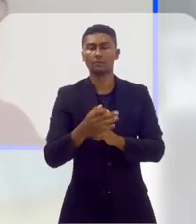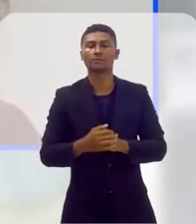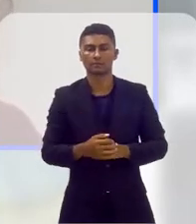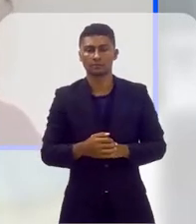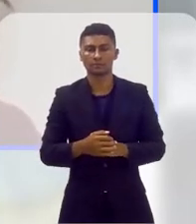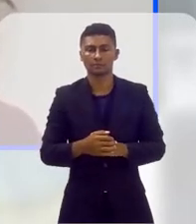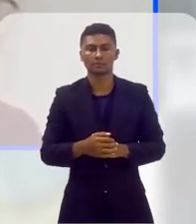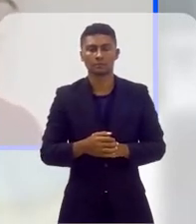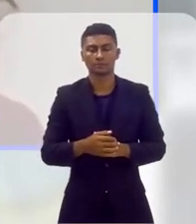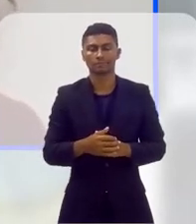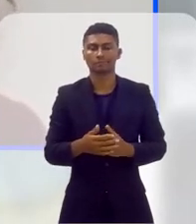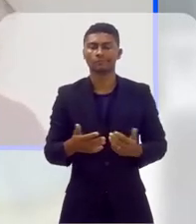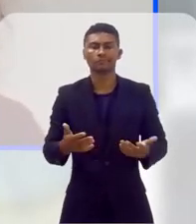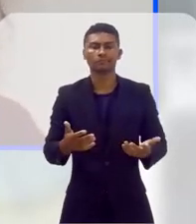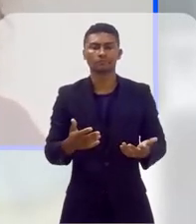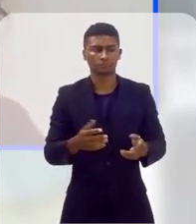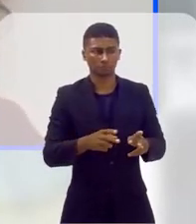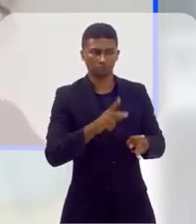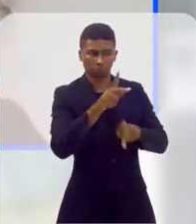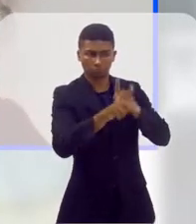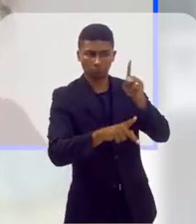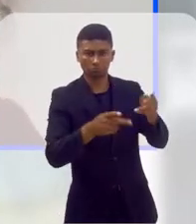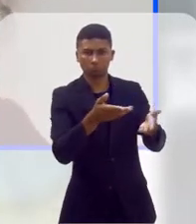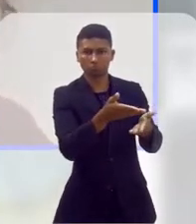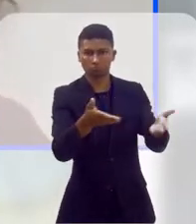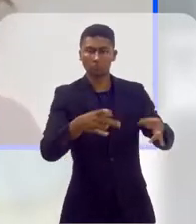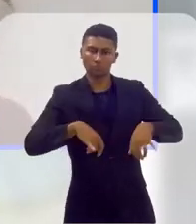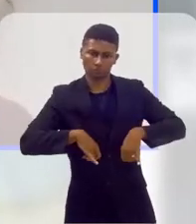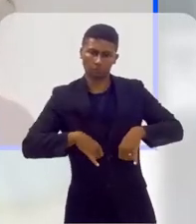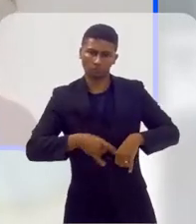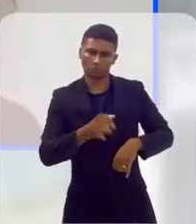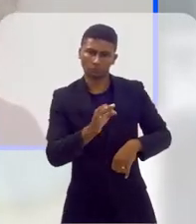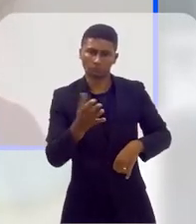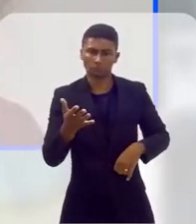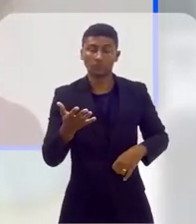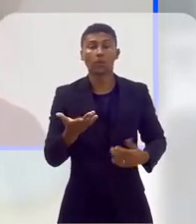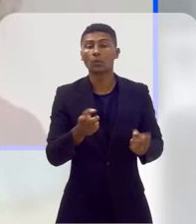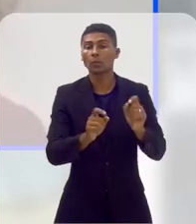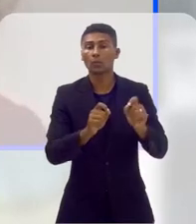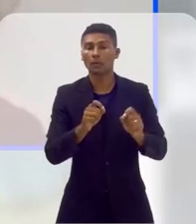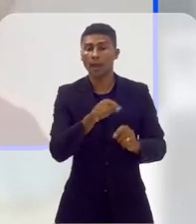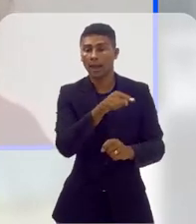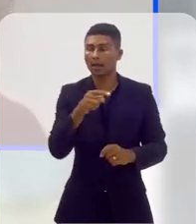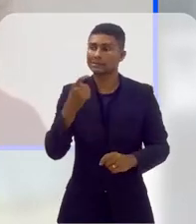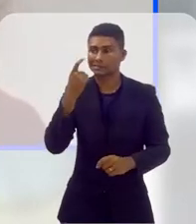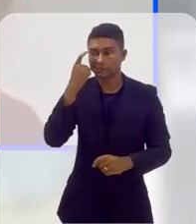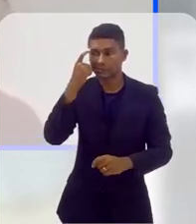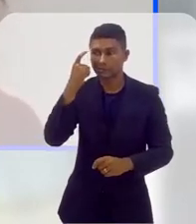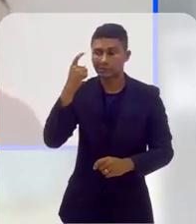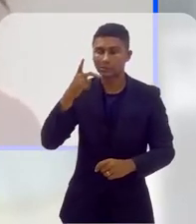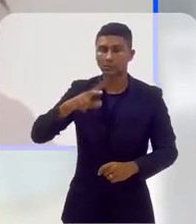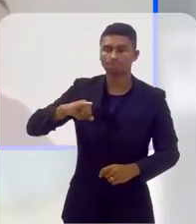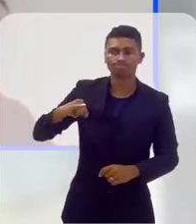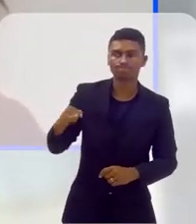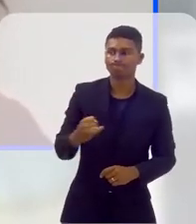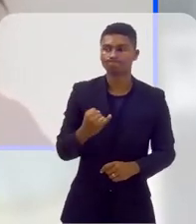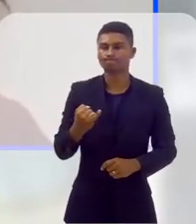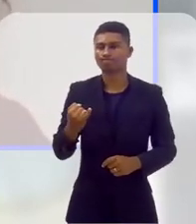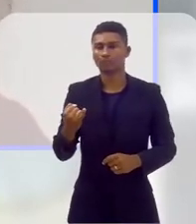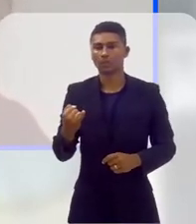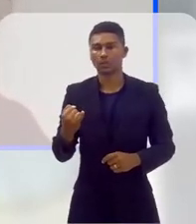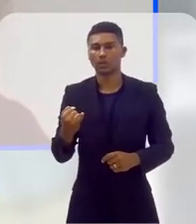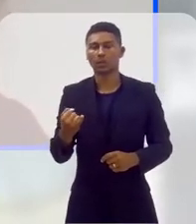uma demanda. é uma população muito vulnerabilizada. Então, assim, a oportunidade que tem nas questões que